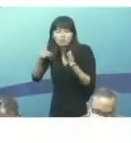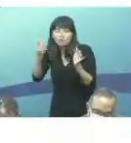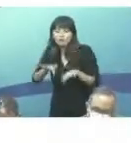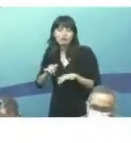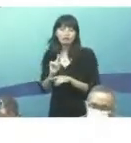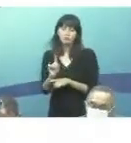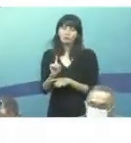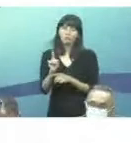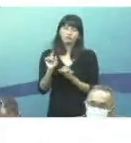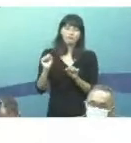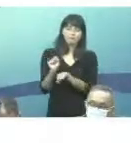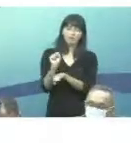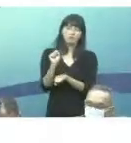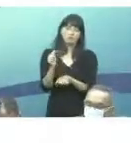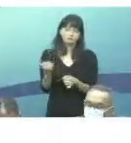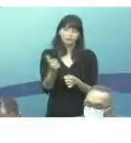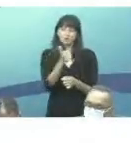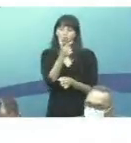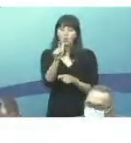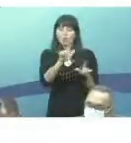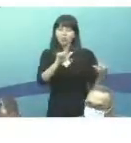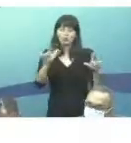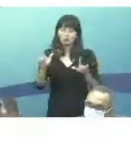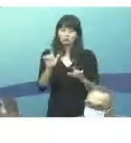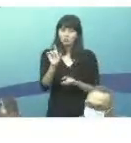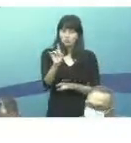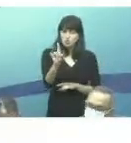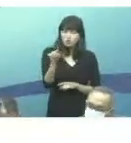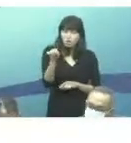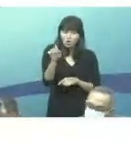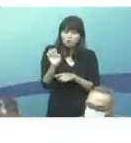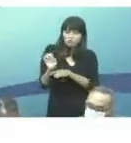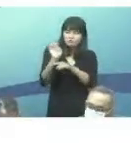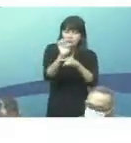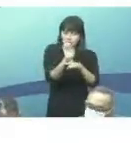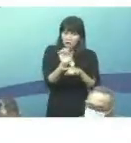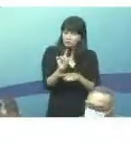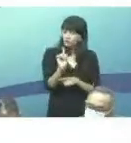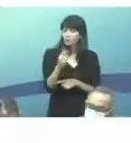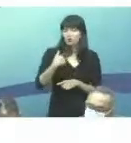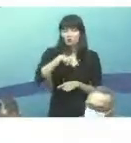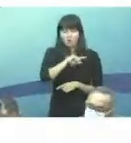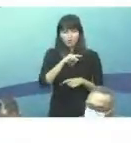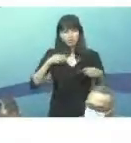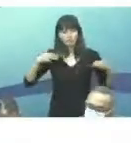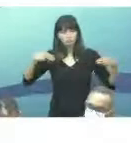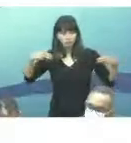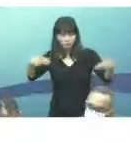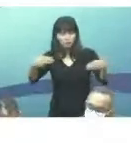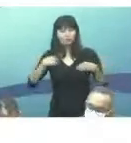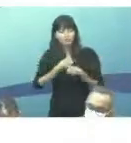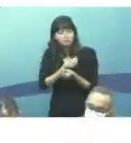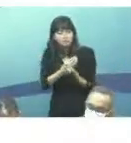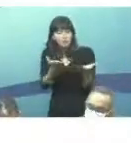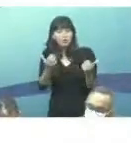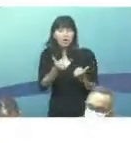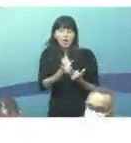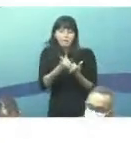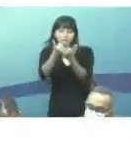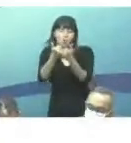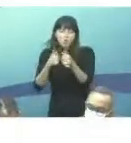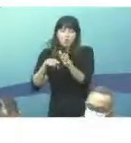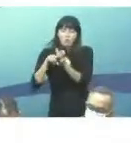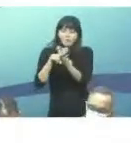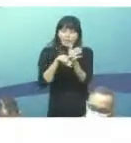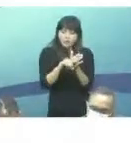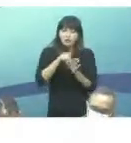slide. Mas nós não ficamos apenas nesses dados. Nós, enquanto Ministério, fornecemos apoio à pesquisa, porque é